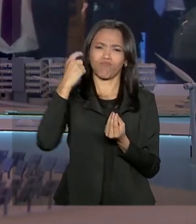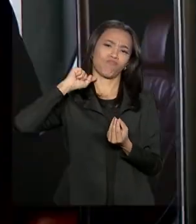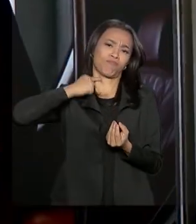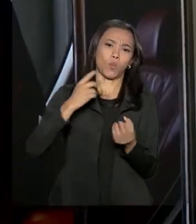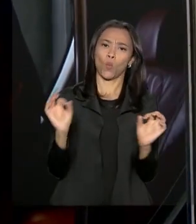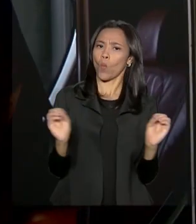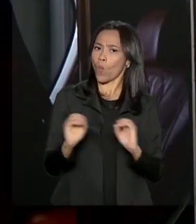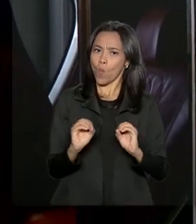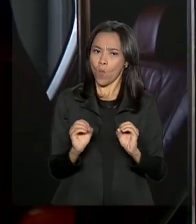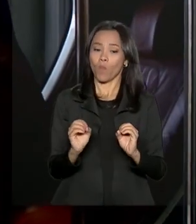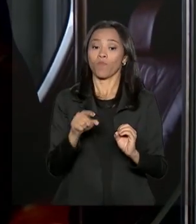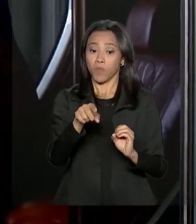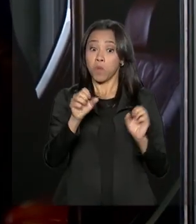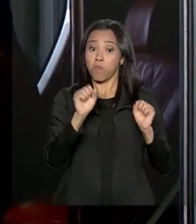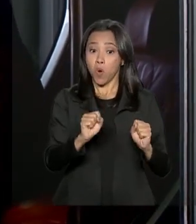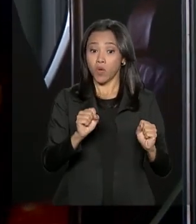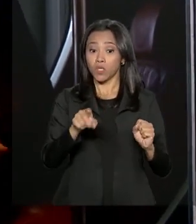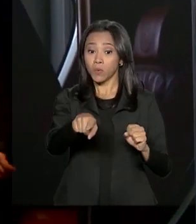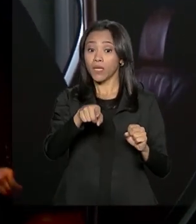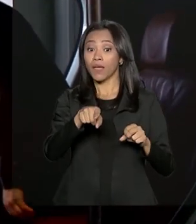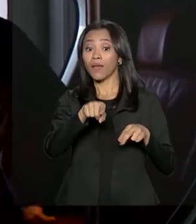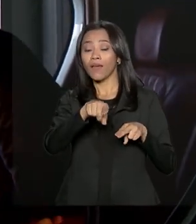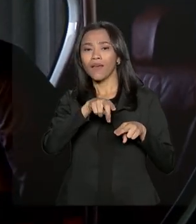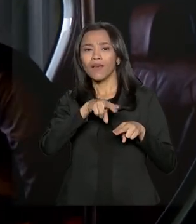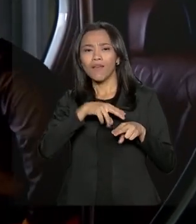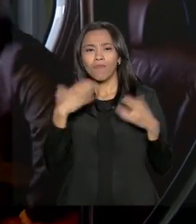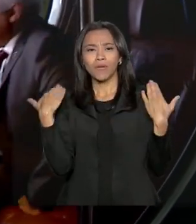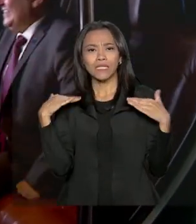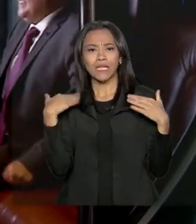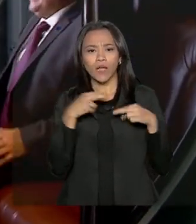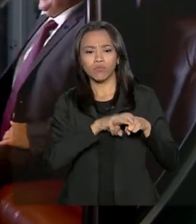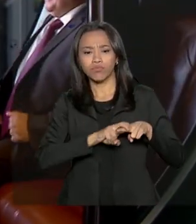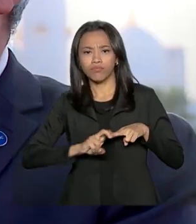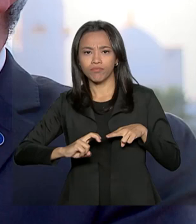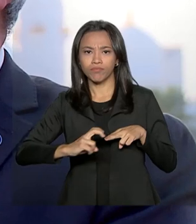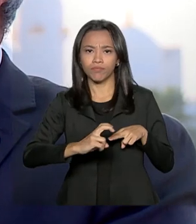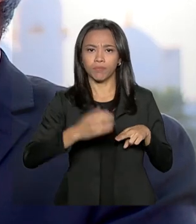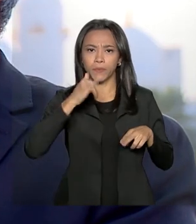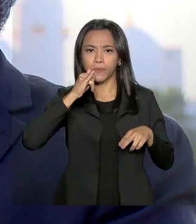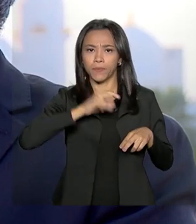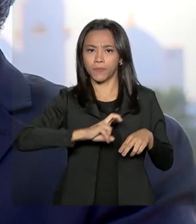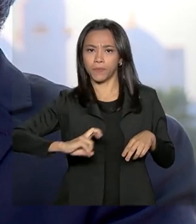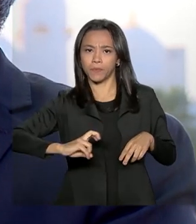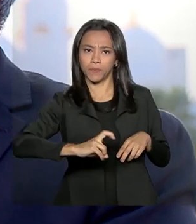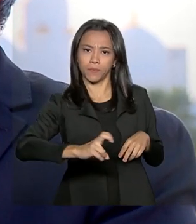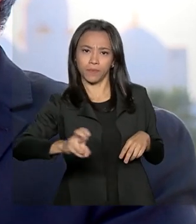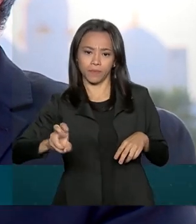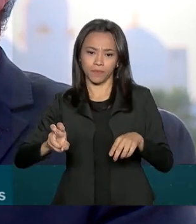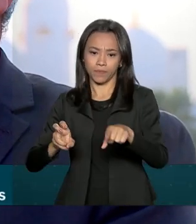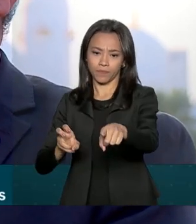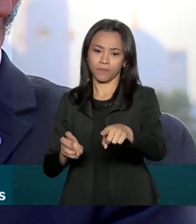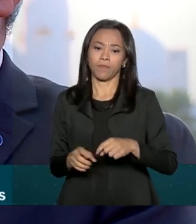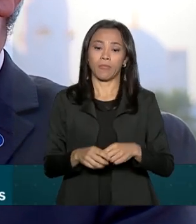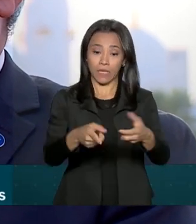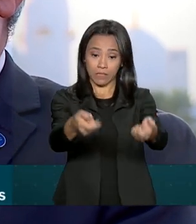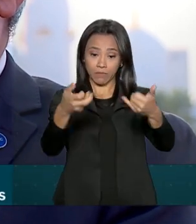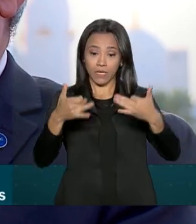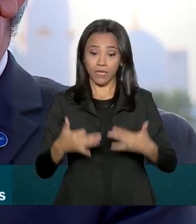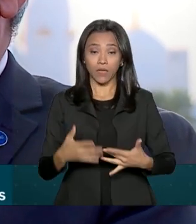delegação pode até dar uma volta em um veículo elétrico e automatizado. É uma empresa que tem uma